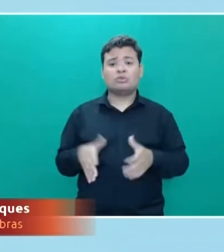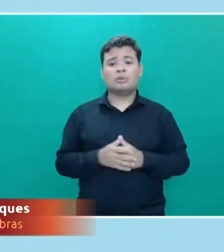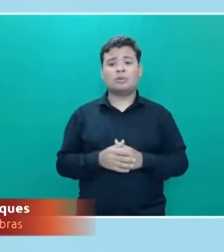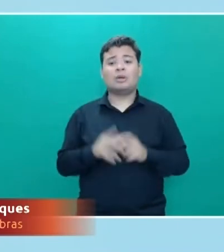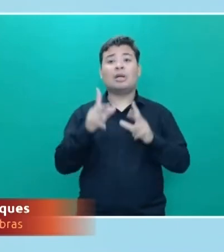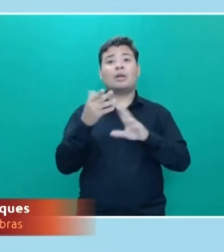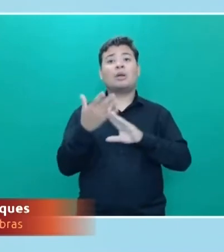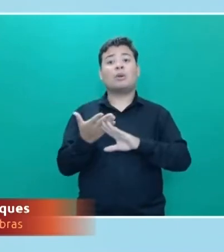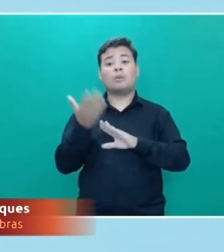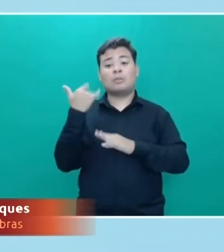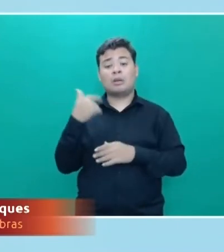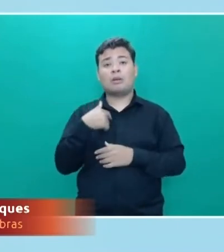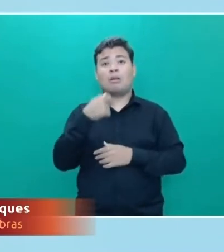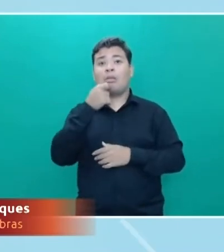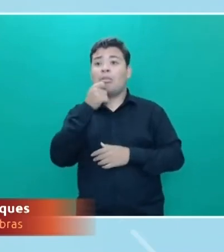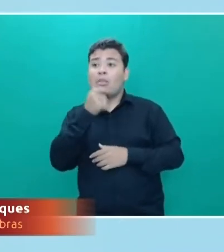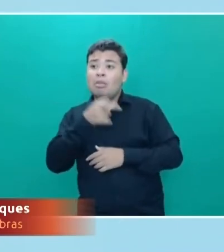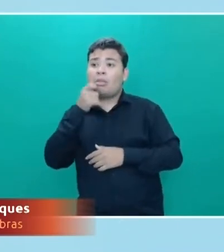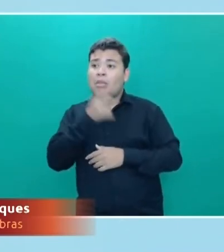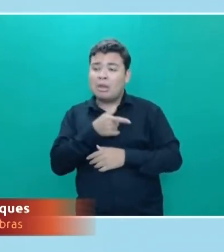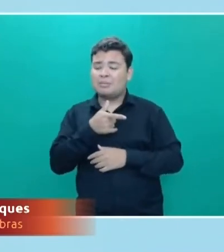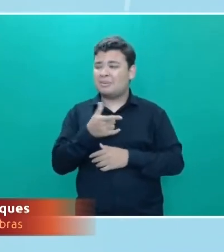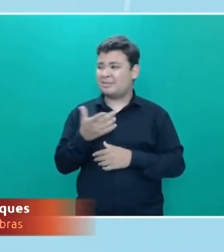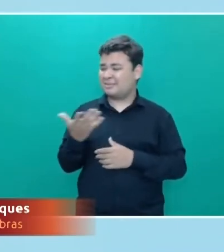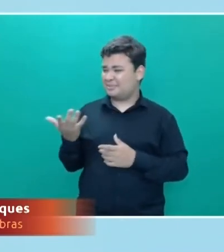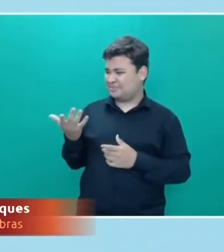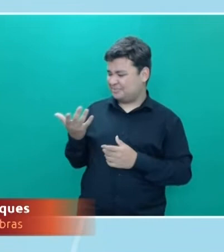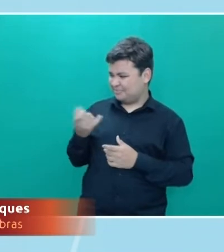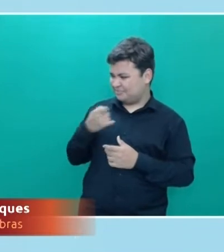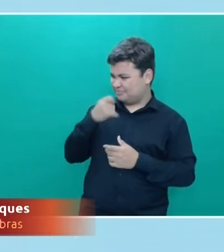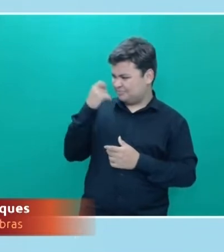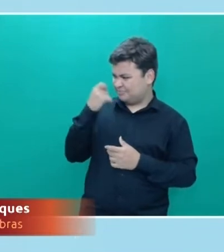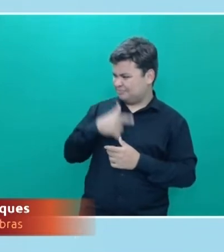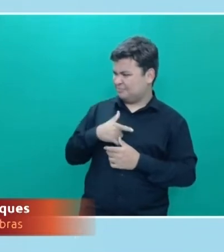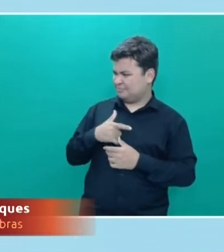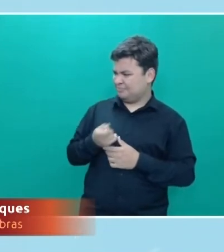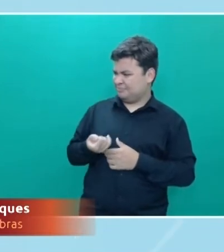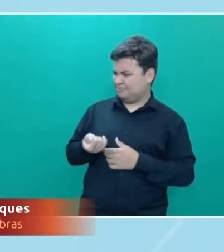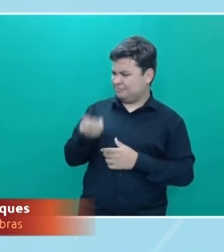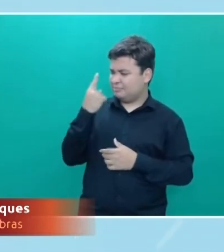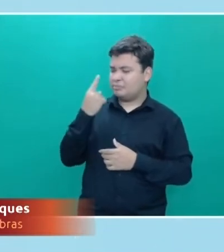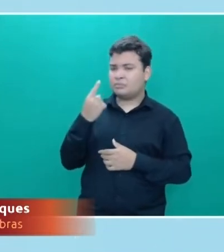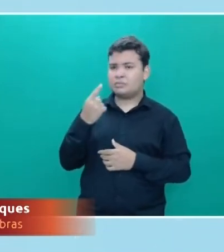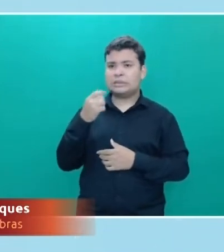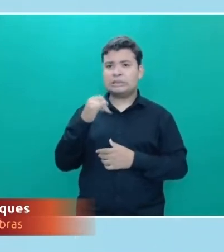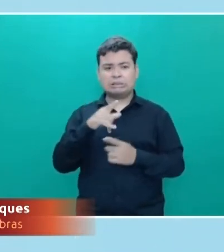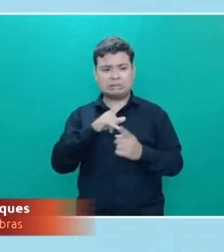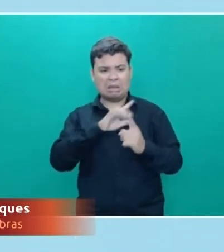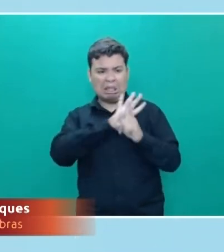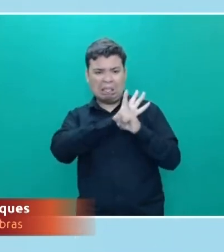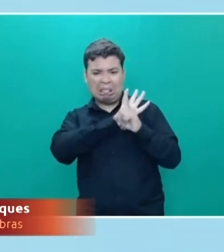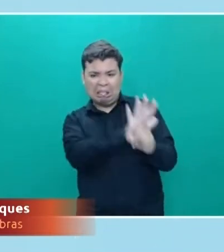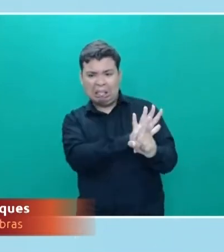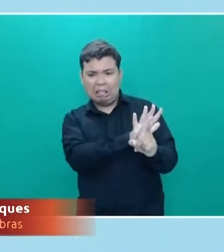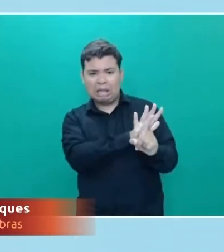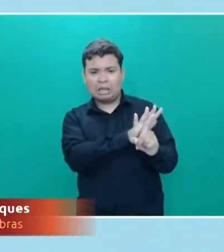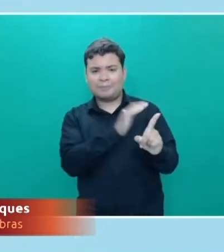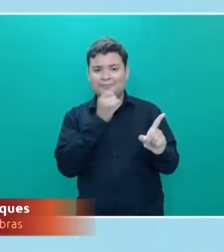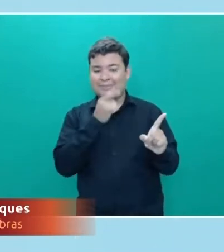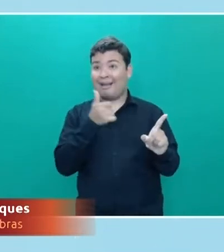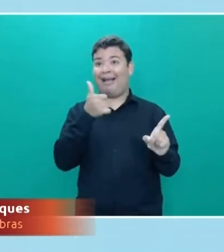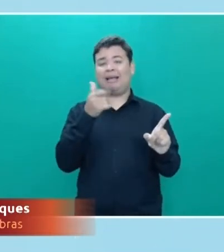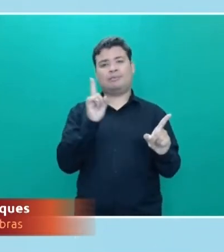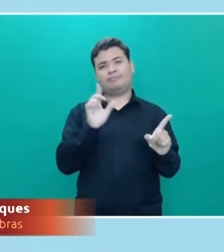graça ou já não faz tanta graça, se vier machucar outro já não tem tanta graça. Então, as pessoas, elas